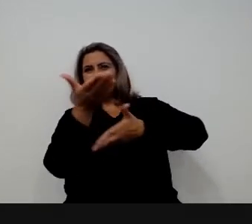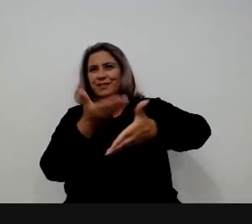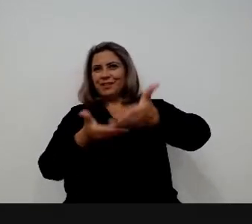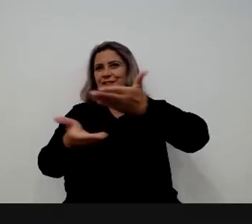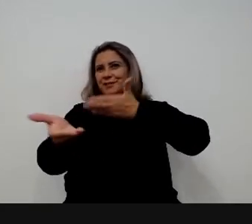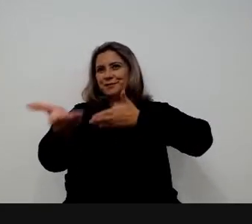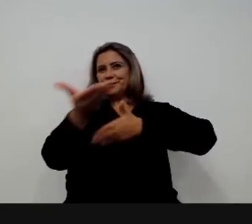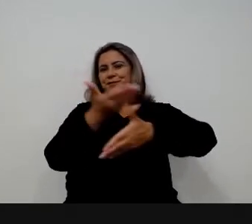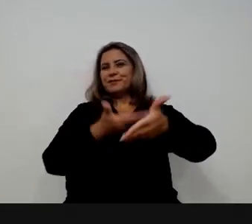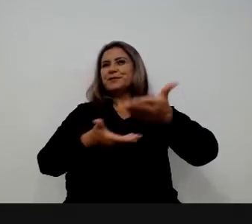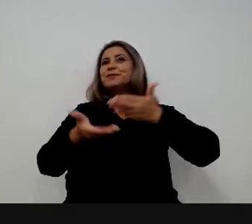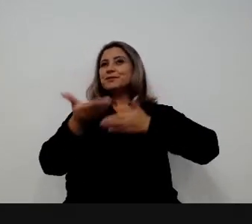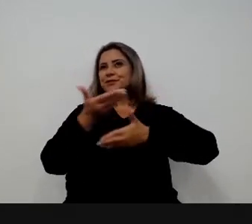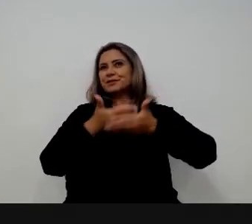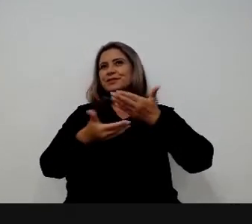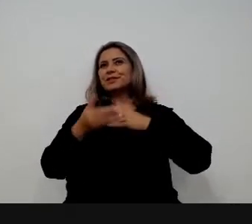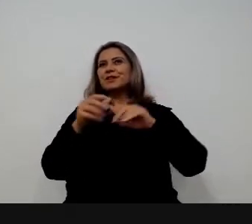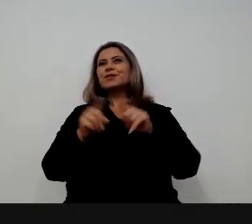desenvolvimento de pessoas